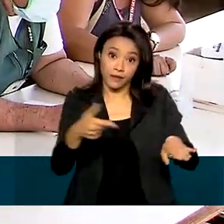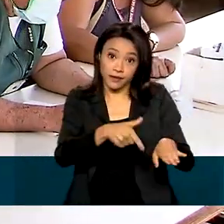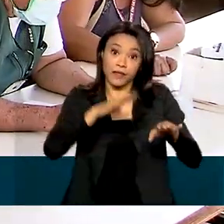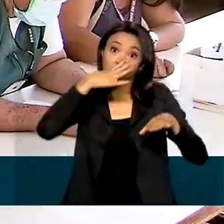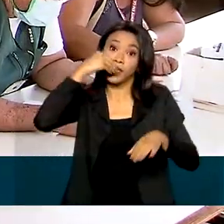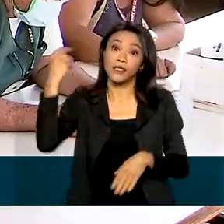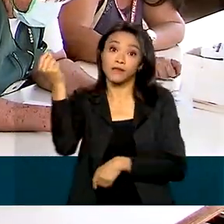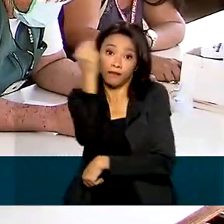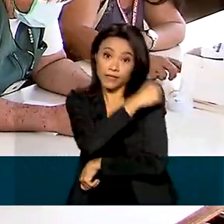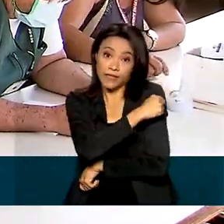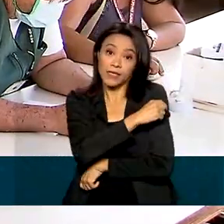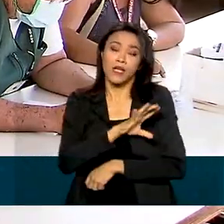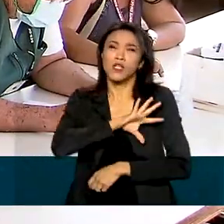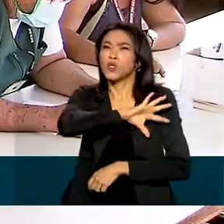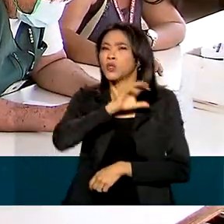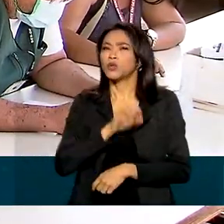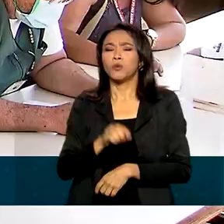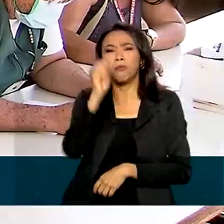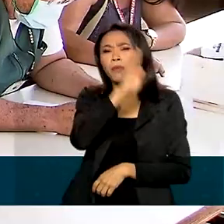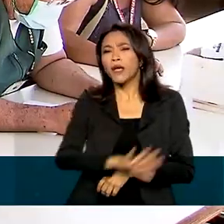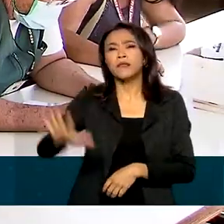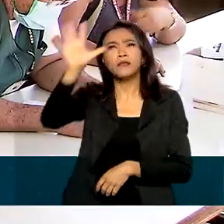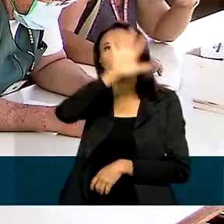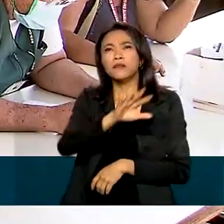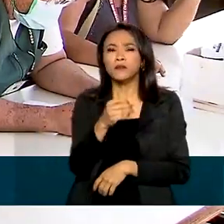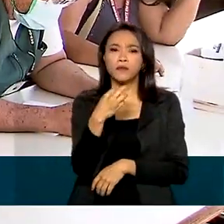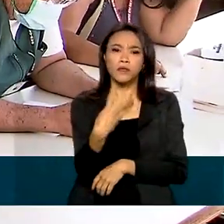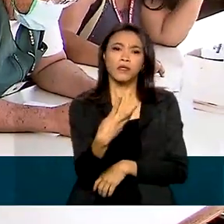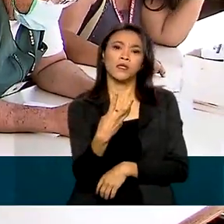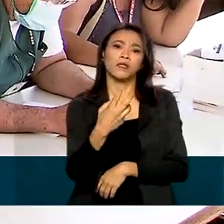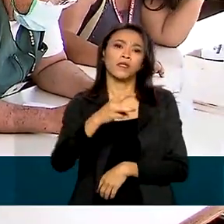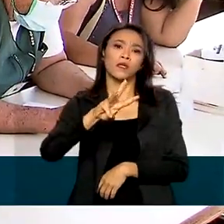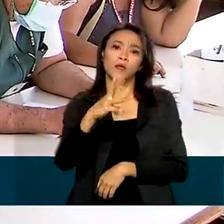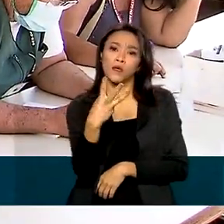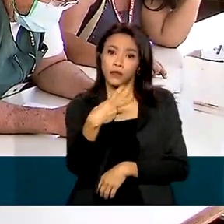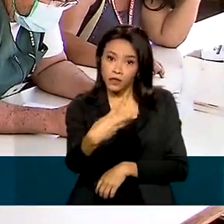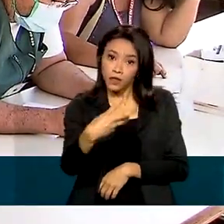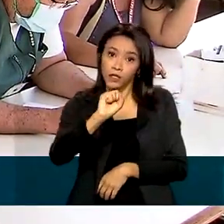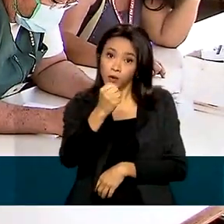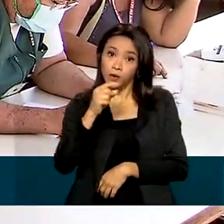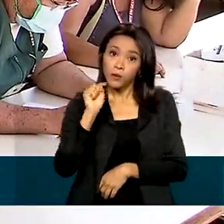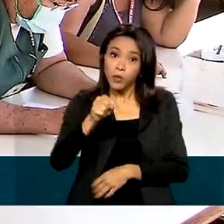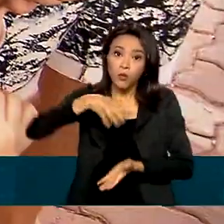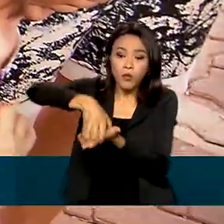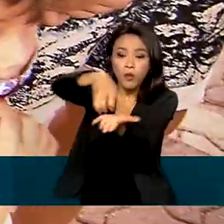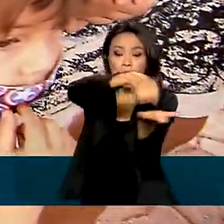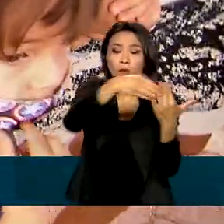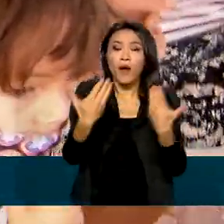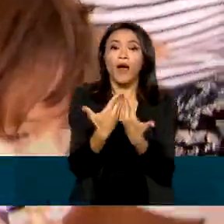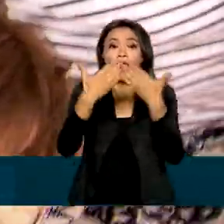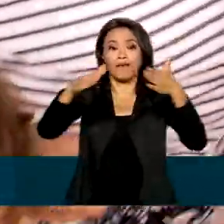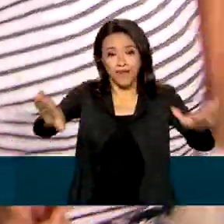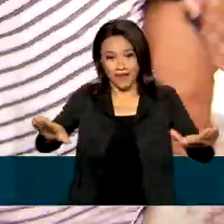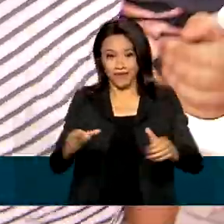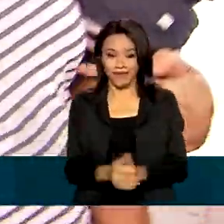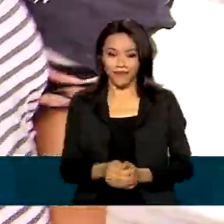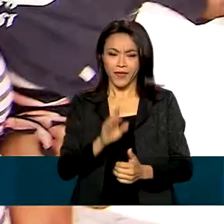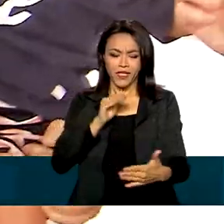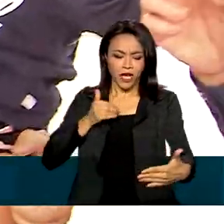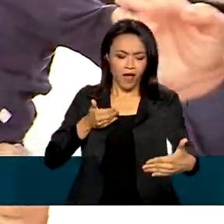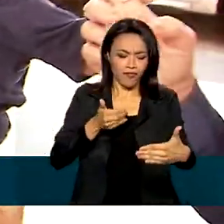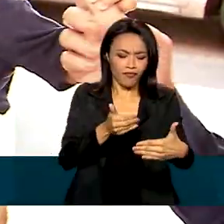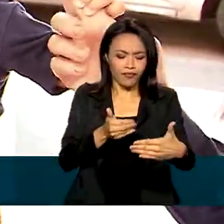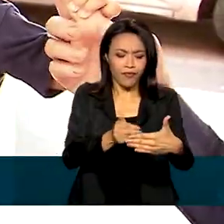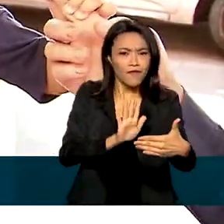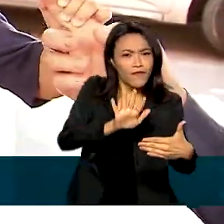Em todo o país, 38 mil postos seguem abertos para o atendimento desse público. Na reta final da mobilização,